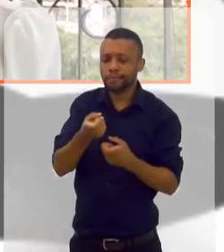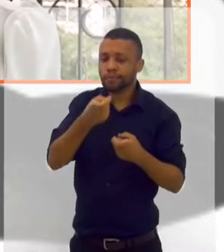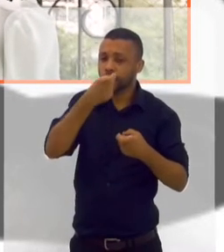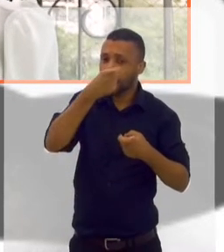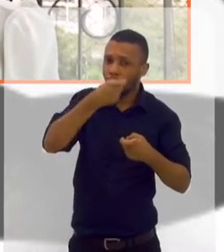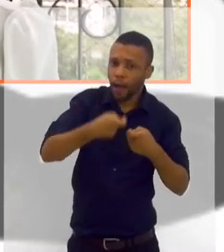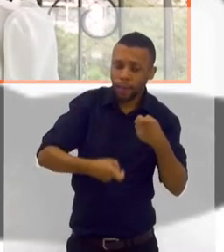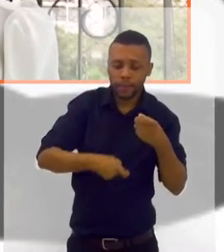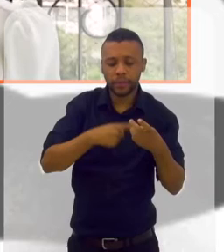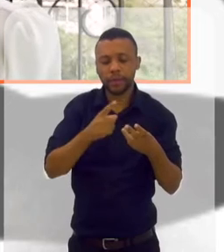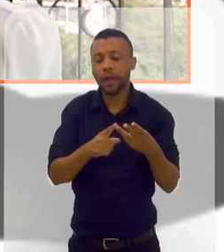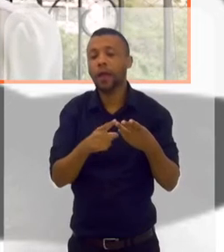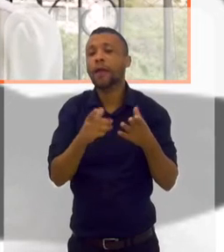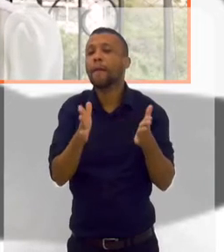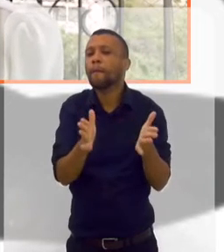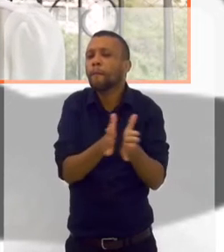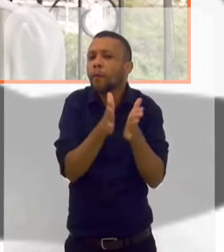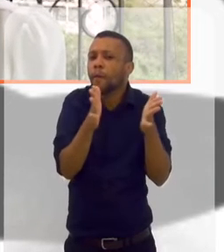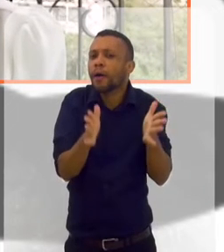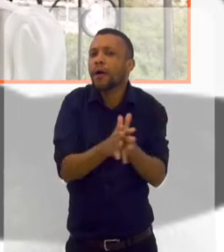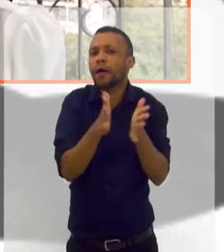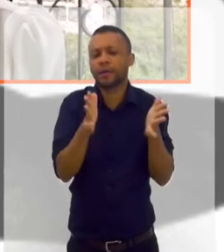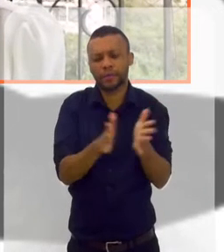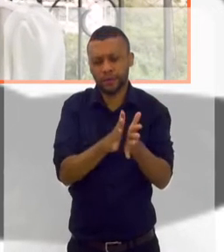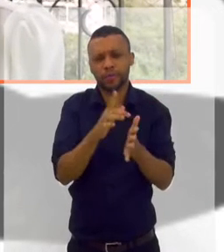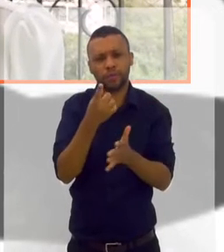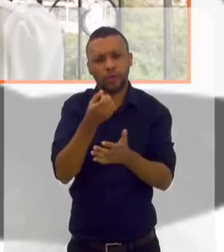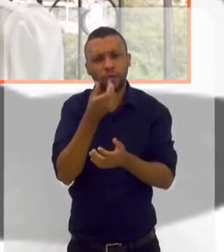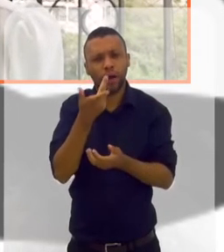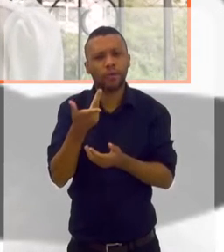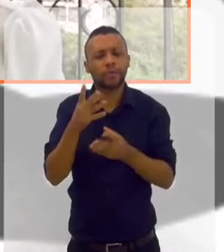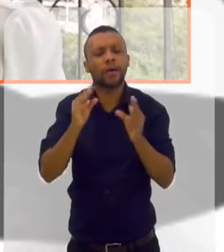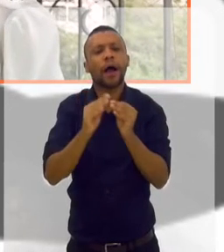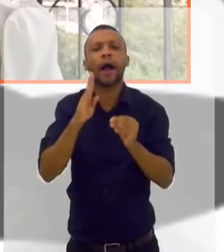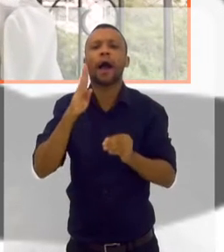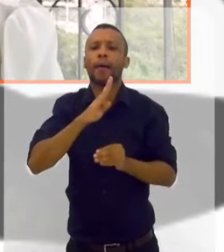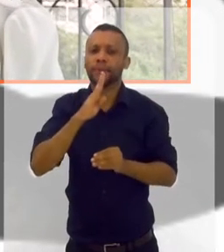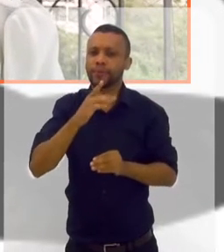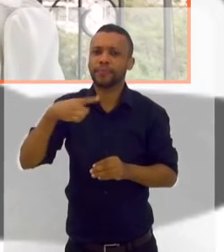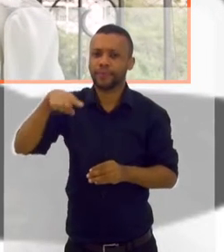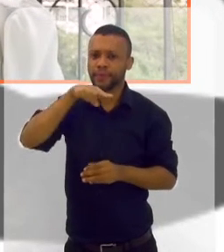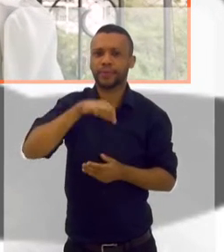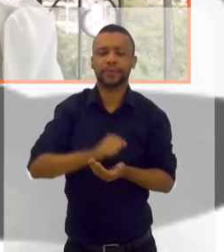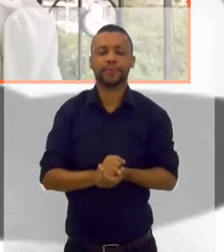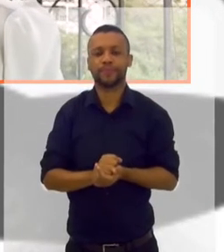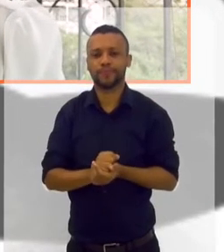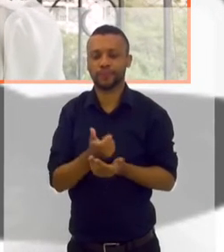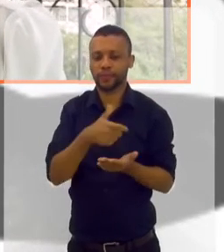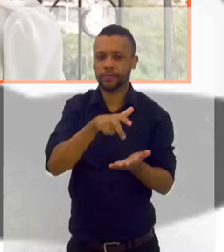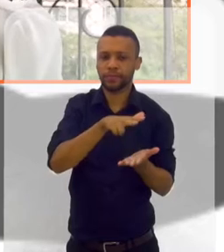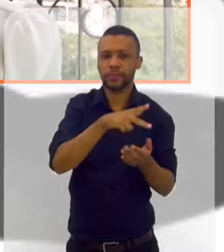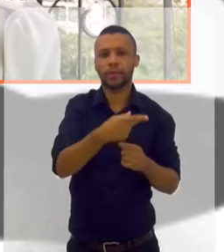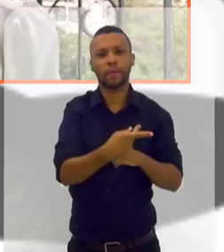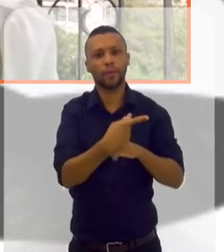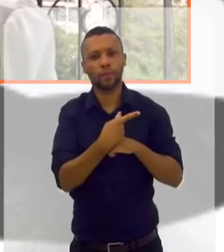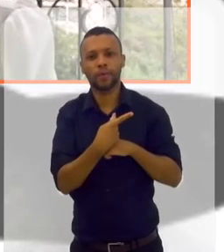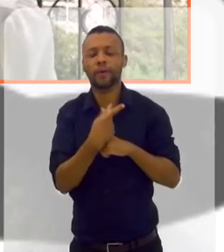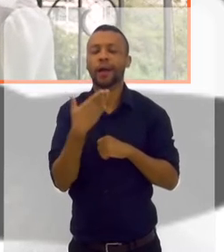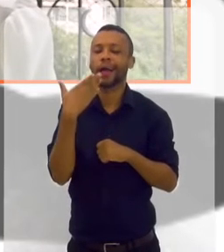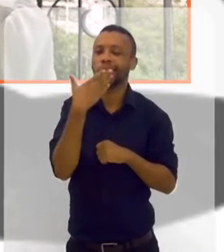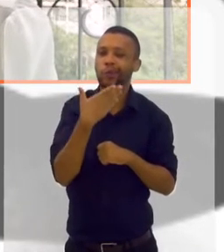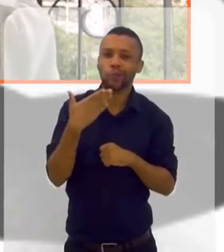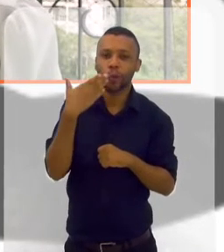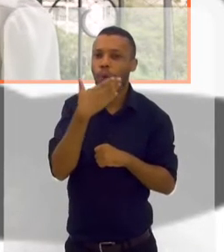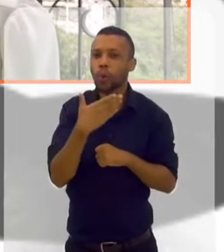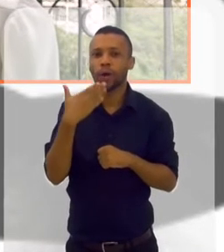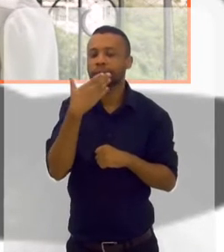Abuso sexual e escassez. Essa de escassez, vou contar um caso rapidinho aqui pra vocês. Ela também me procurou, no caso dela era doce.